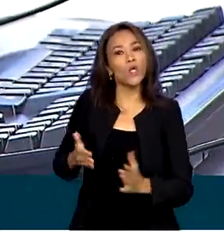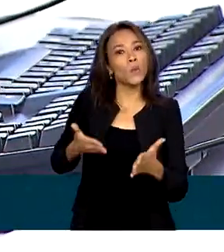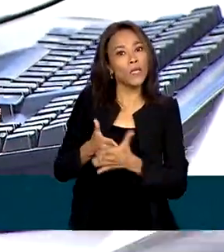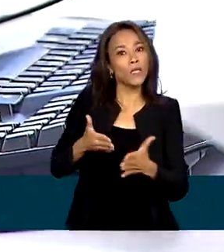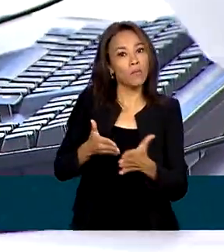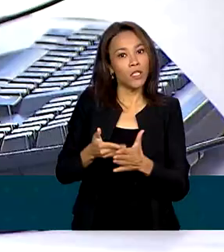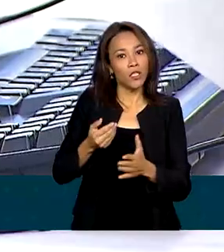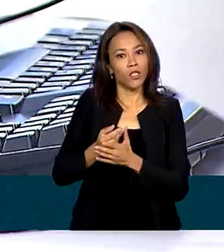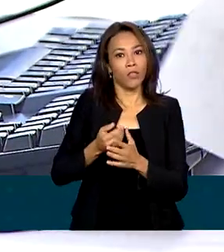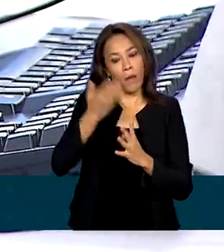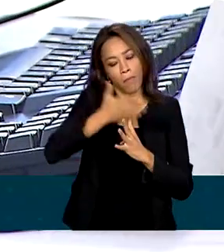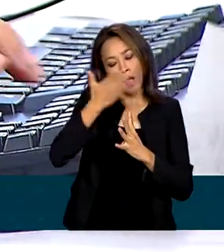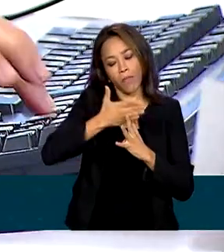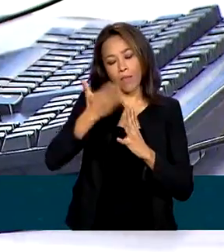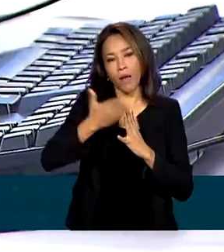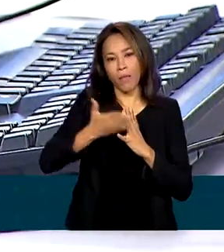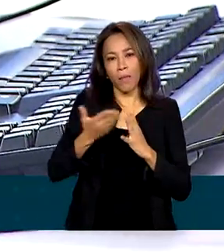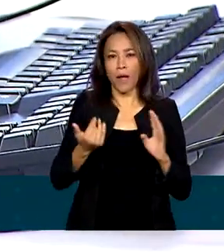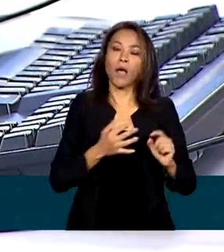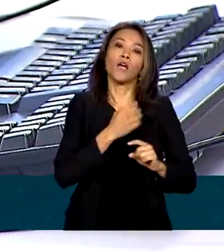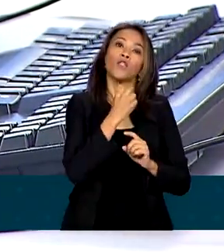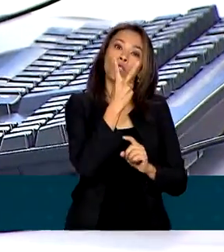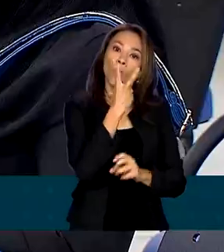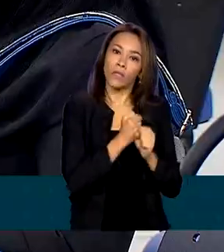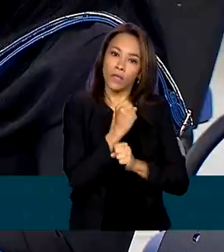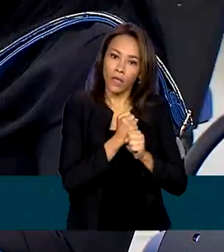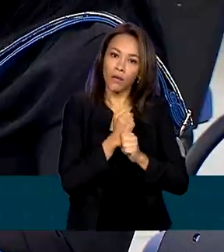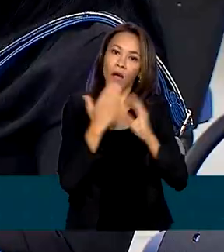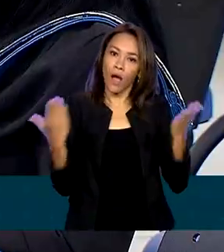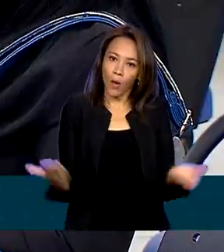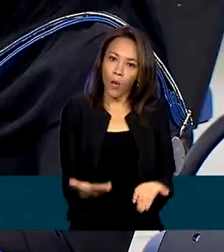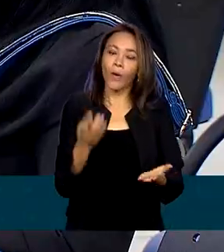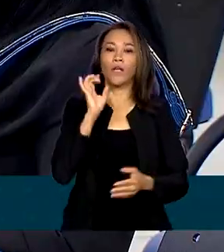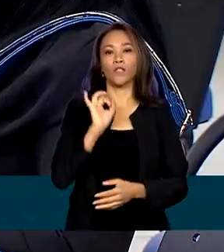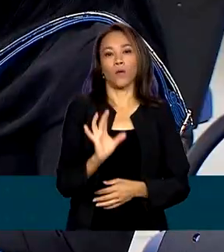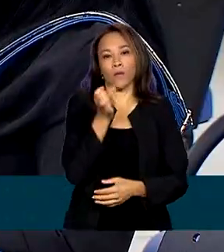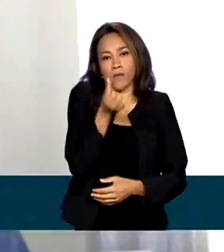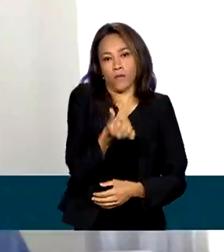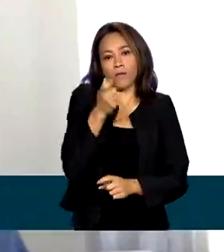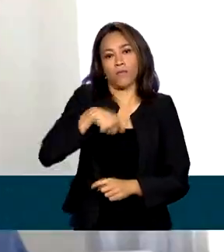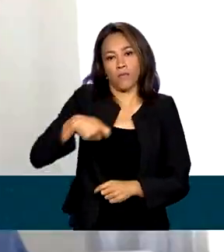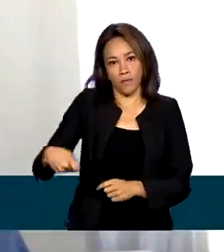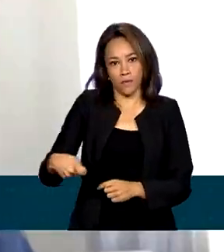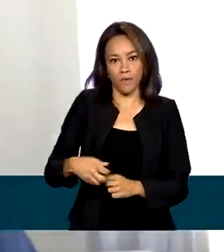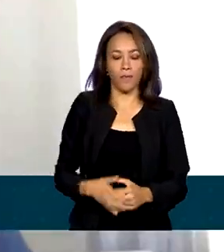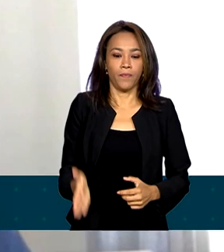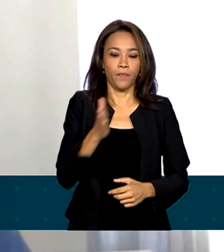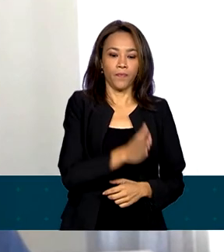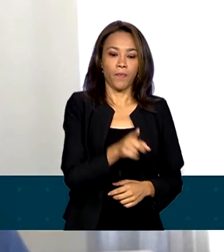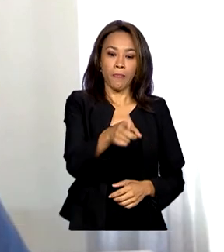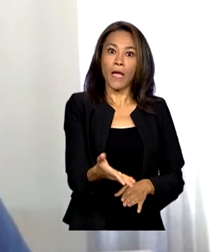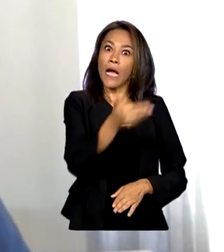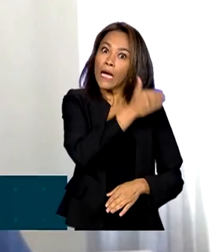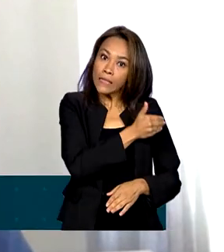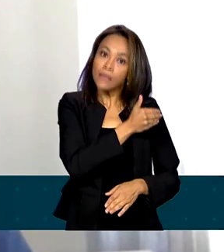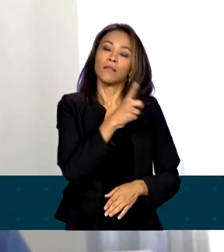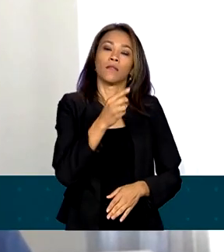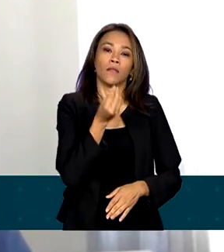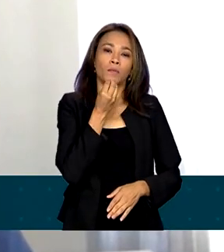para as prestações passou de dois anos para até seis meses. Antes, eles podiam tirar